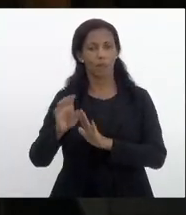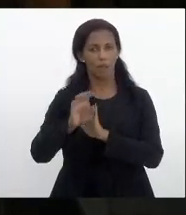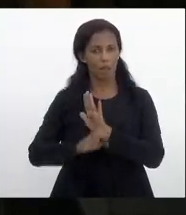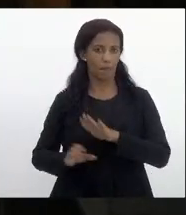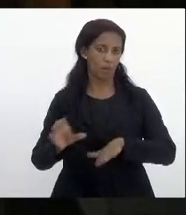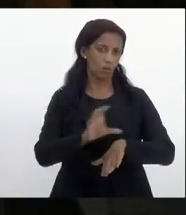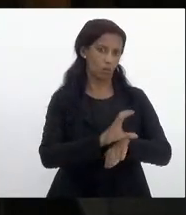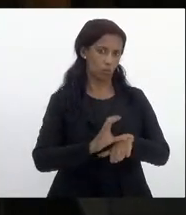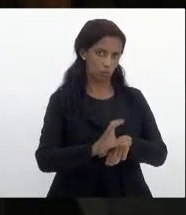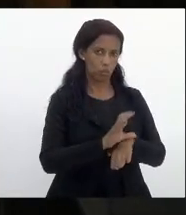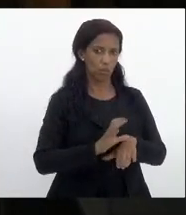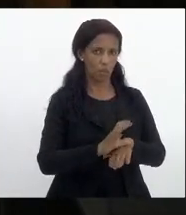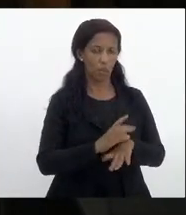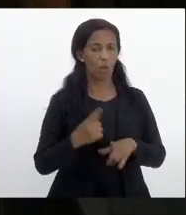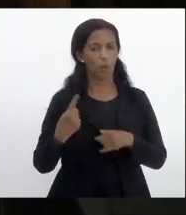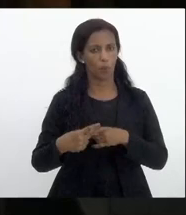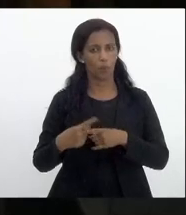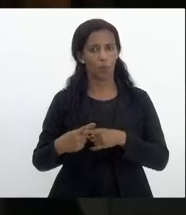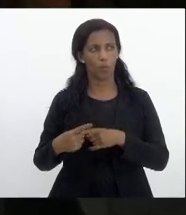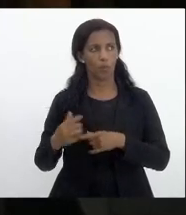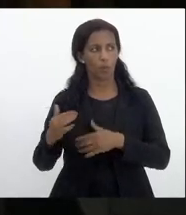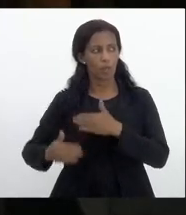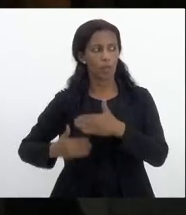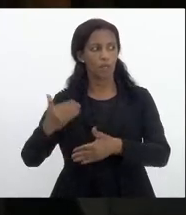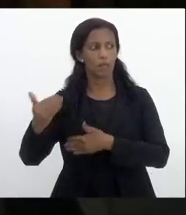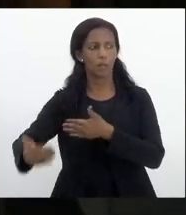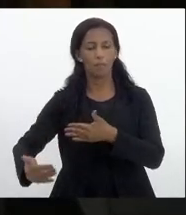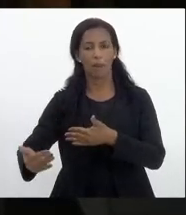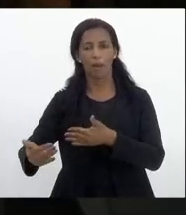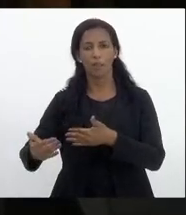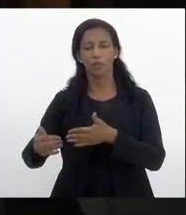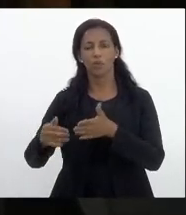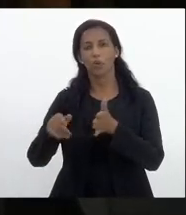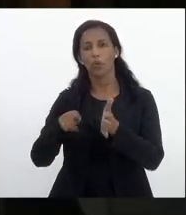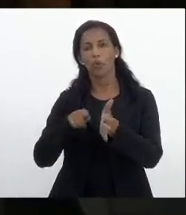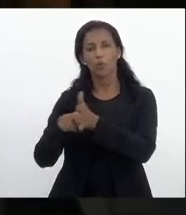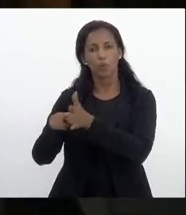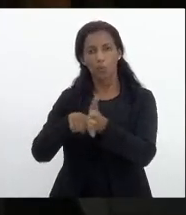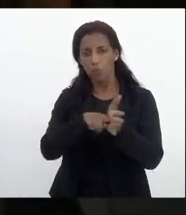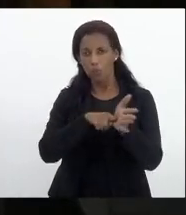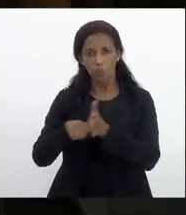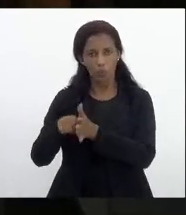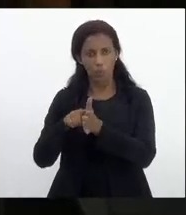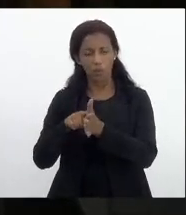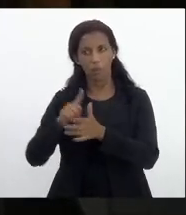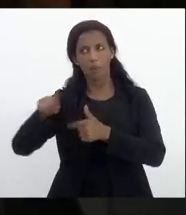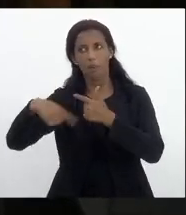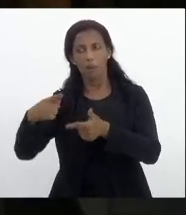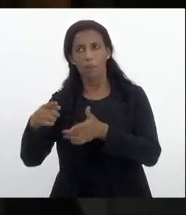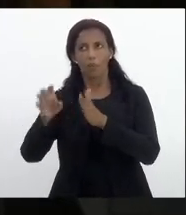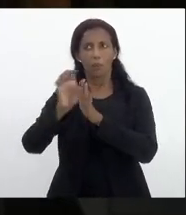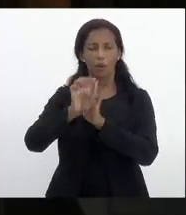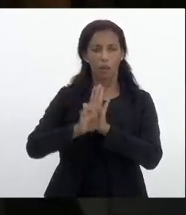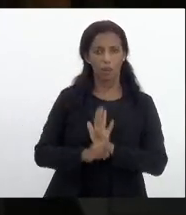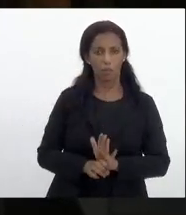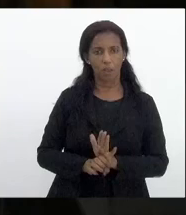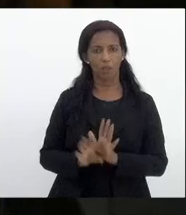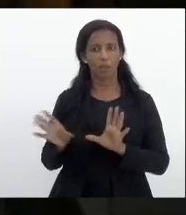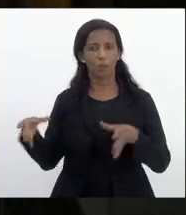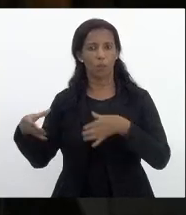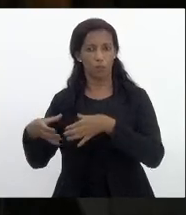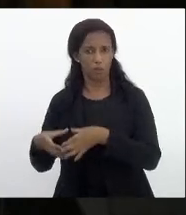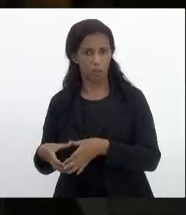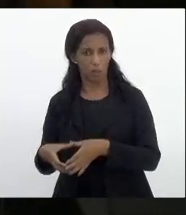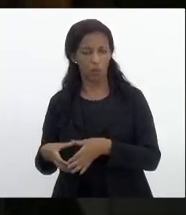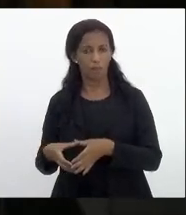porque ainda tem que ter o exame de admissibilidade para depois receber emenda na comissão